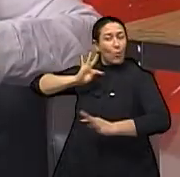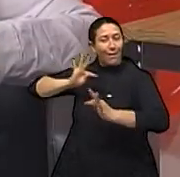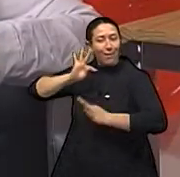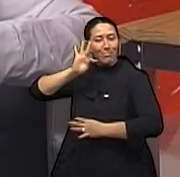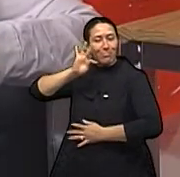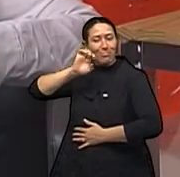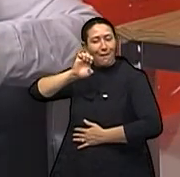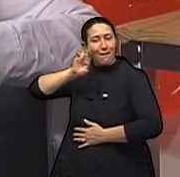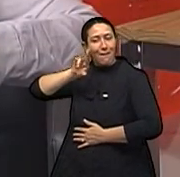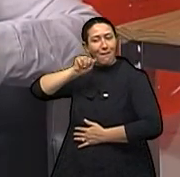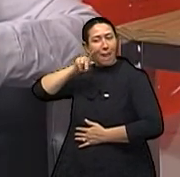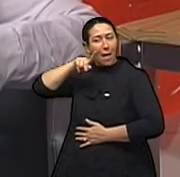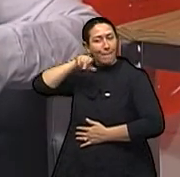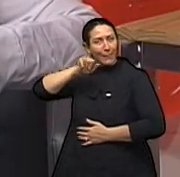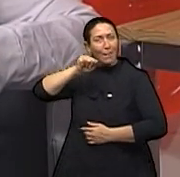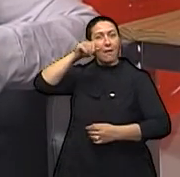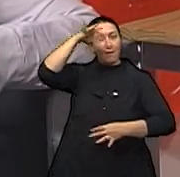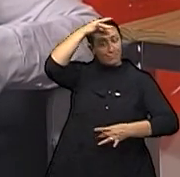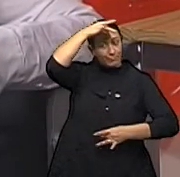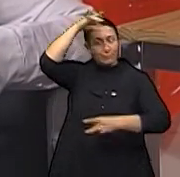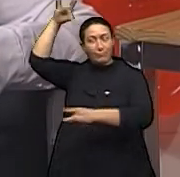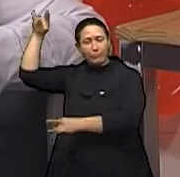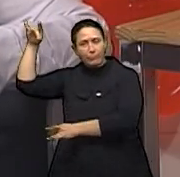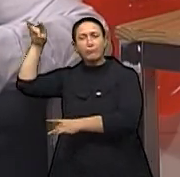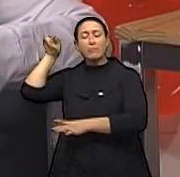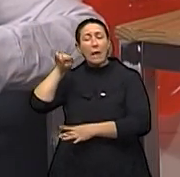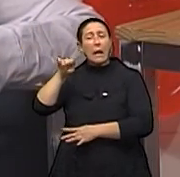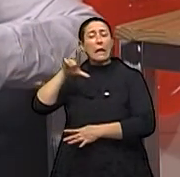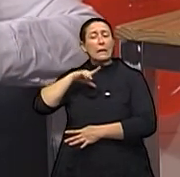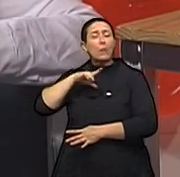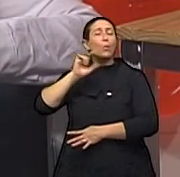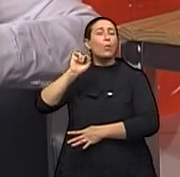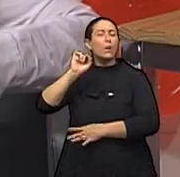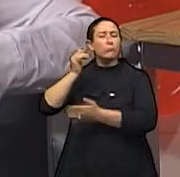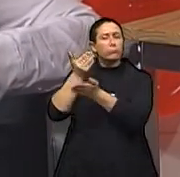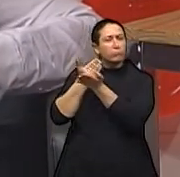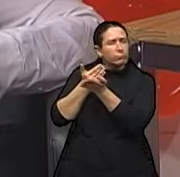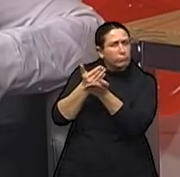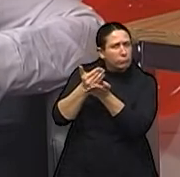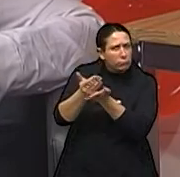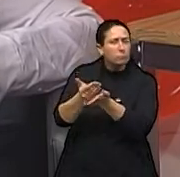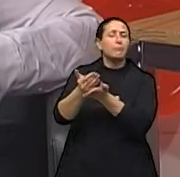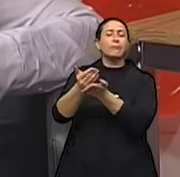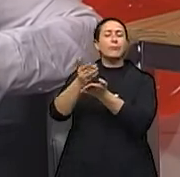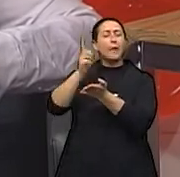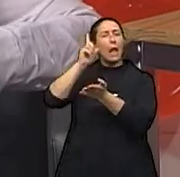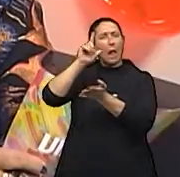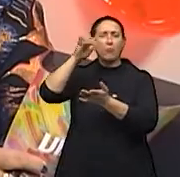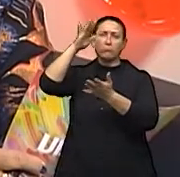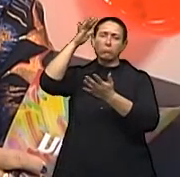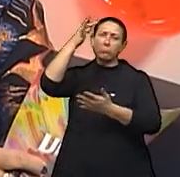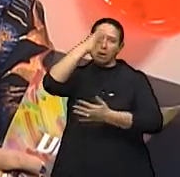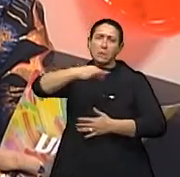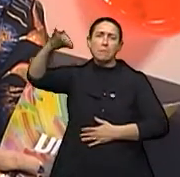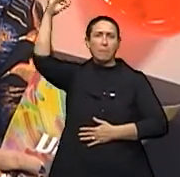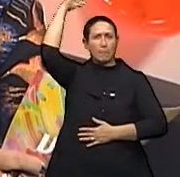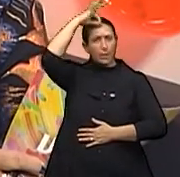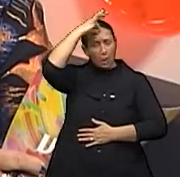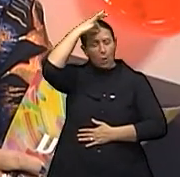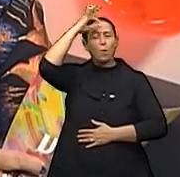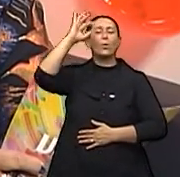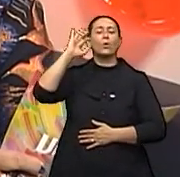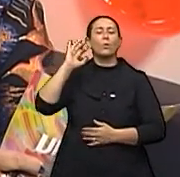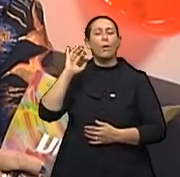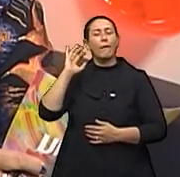ela tem uma origem, tá? Ainda no plano espiritual, né? Onde